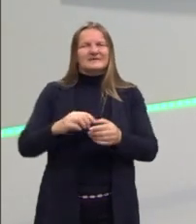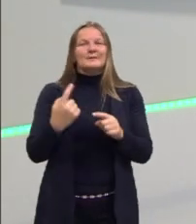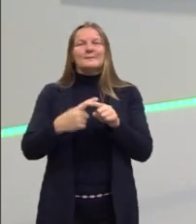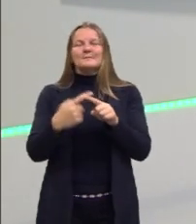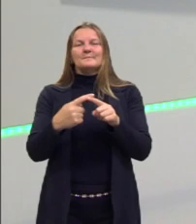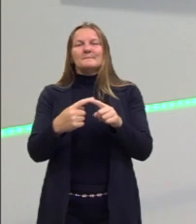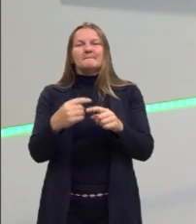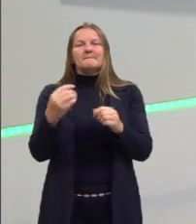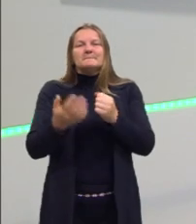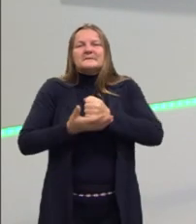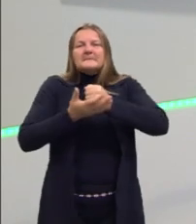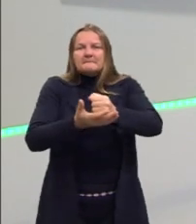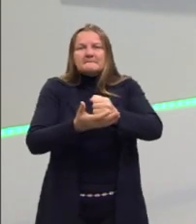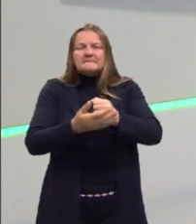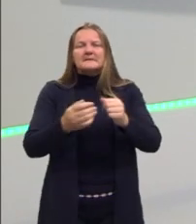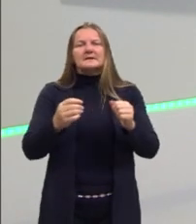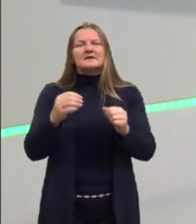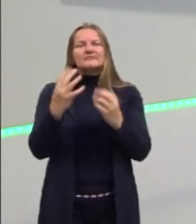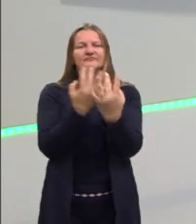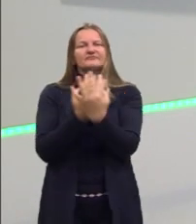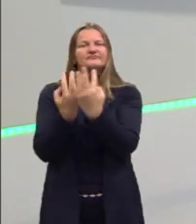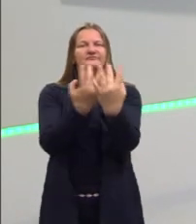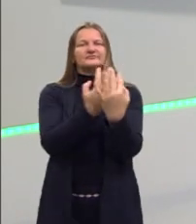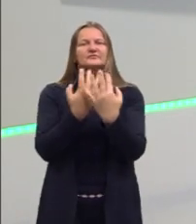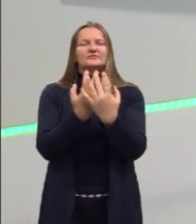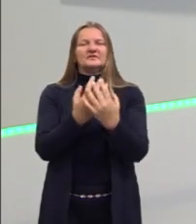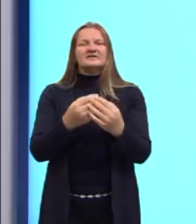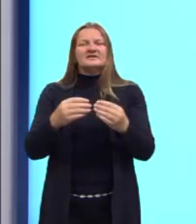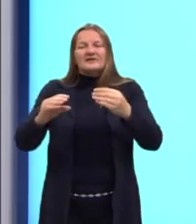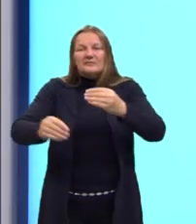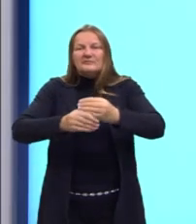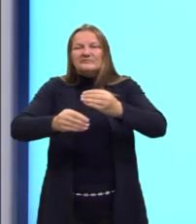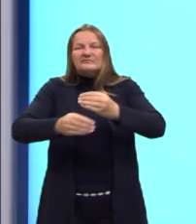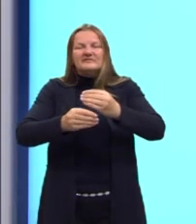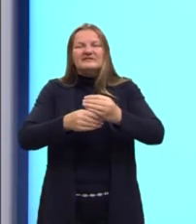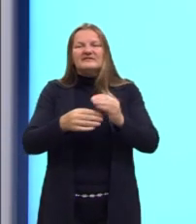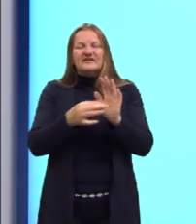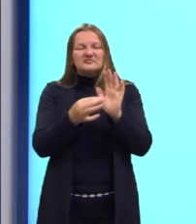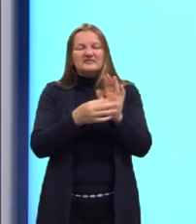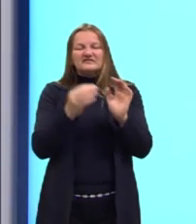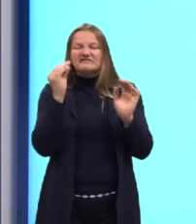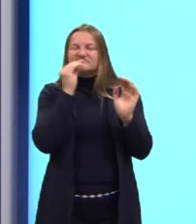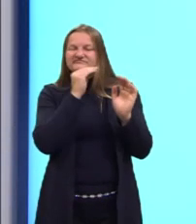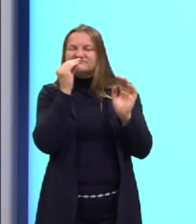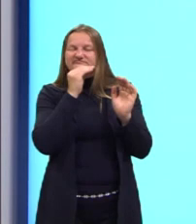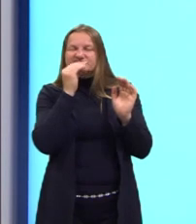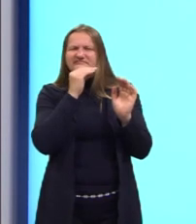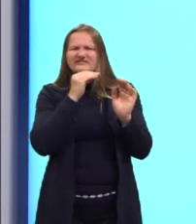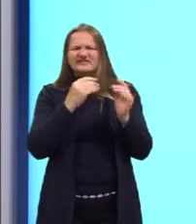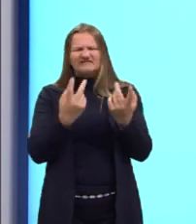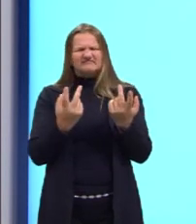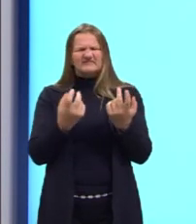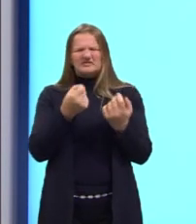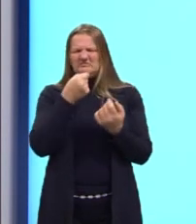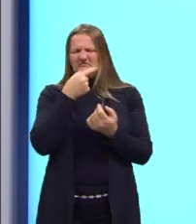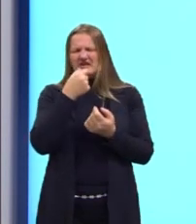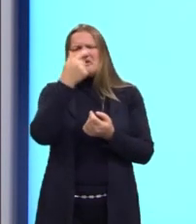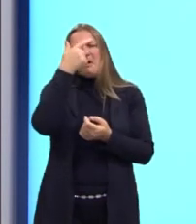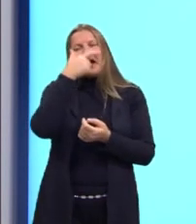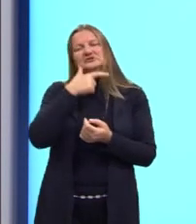esses embasamentos de senso comum, eles fazem com que o nosso argumento fique fraco. Porque parece que é um axômetro.